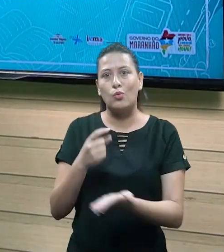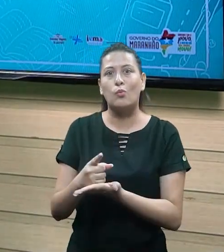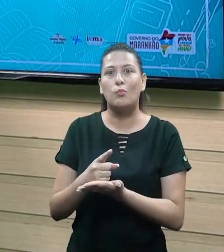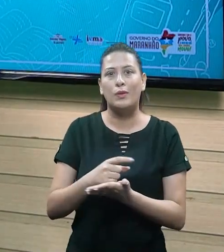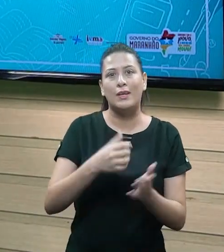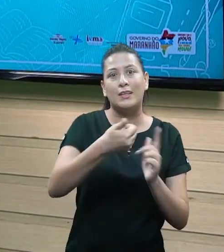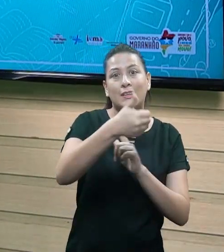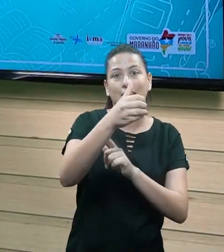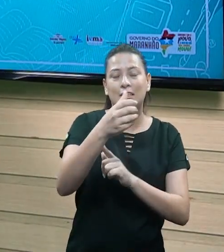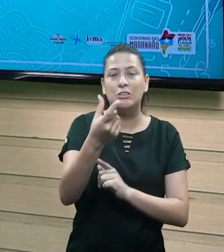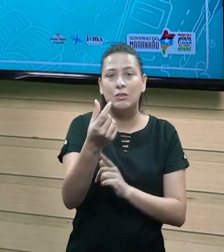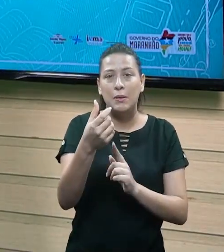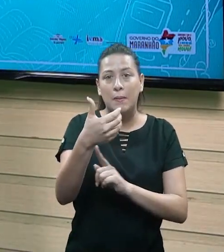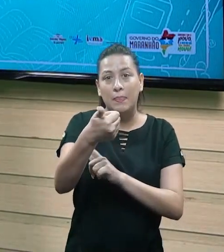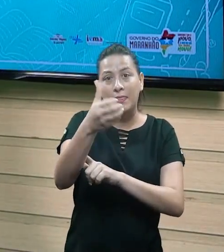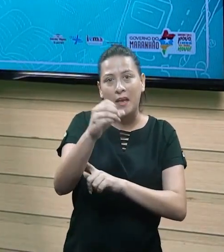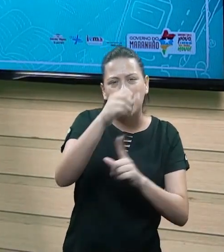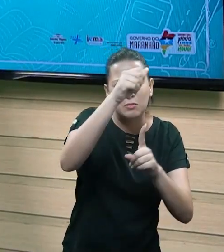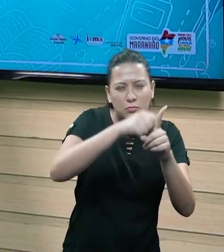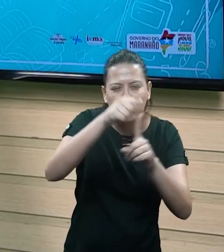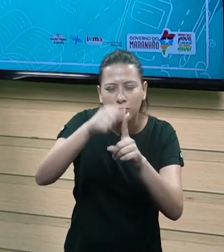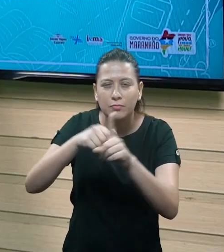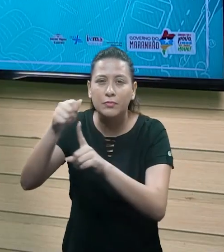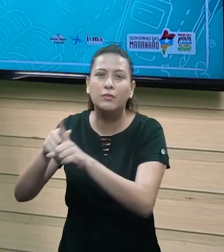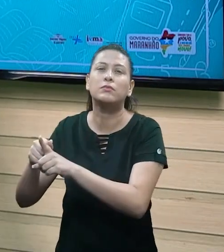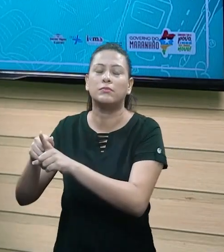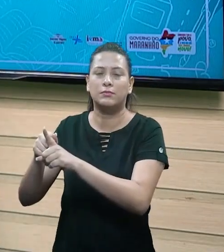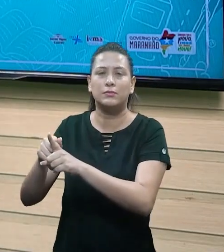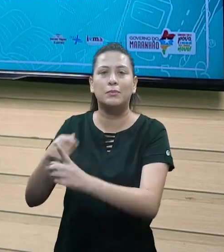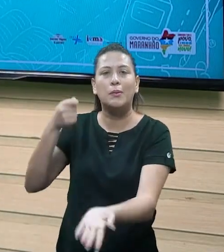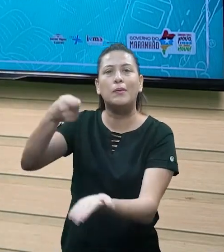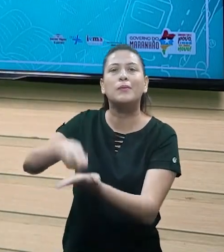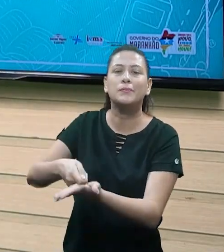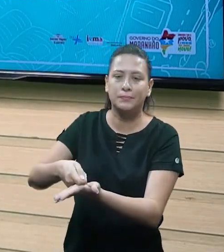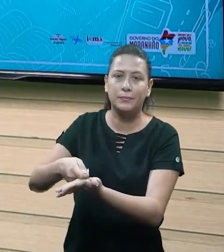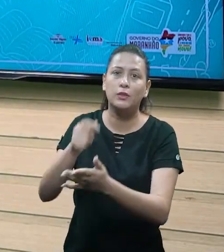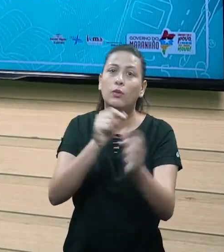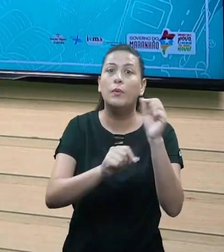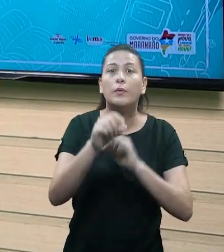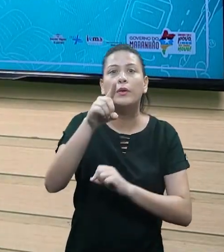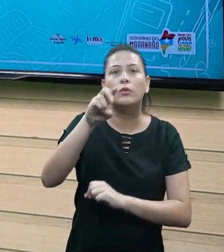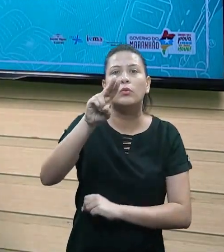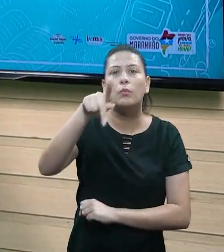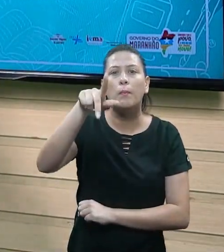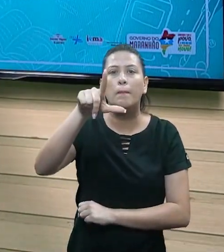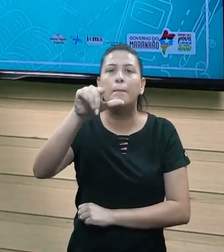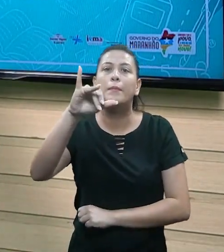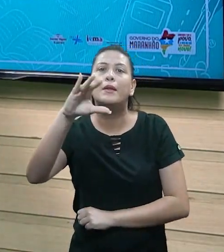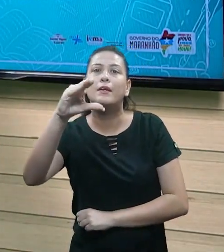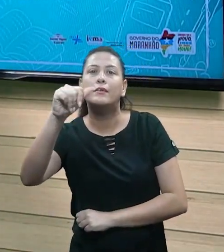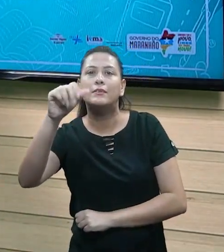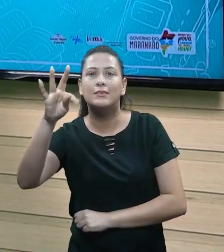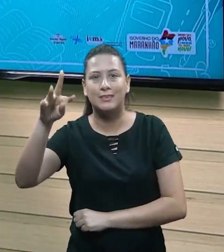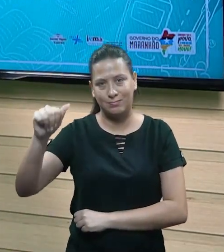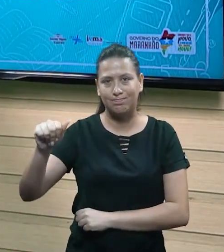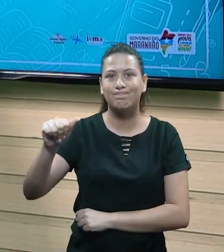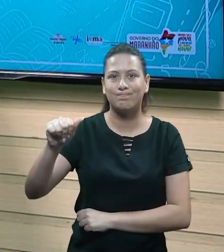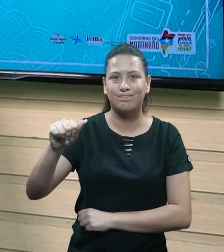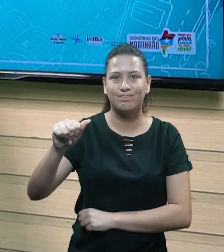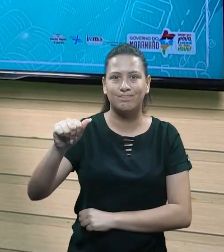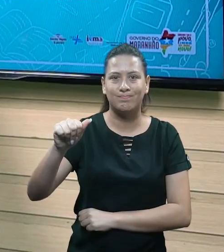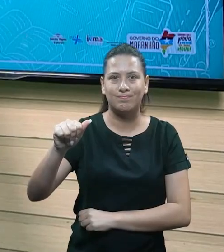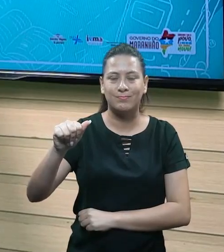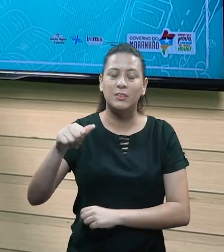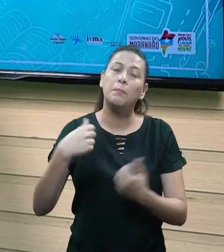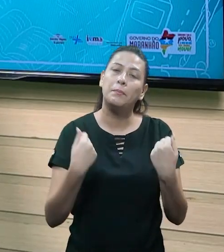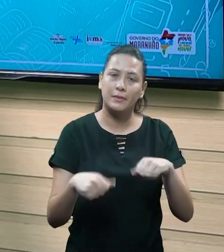comprei parcelado cada um de dez vezes, tá? Então, essas dez vezes que eu tô pagando é uma duplicata, ou seja, cada produto desse é uma duplicata que